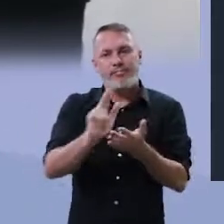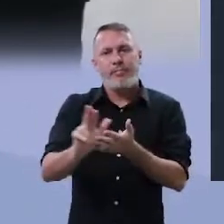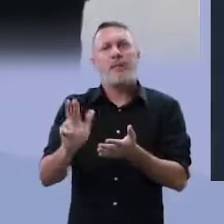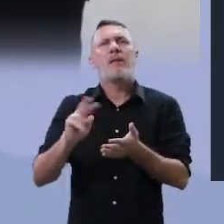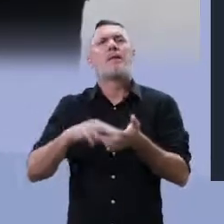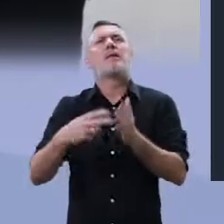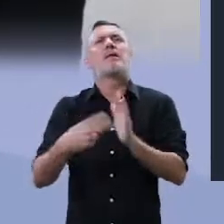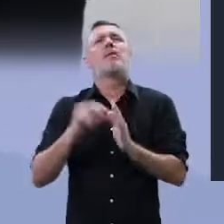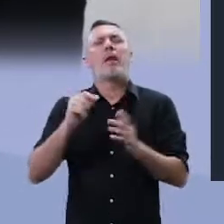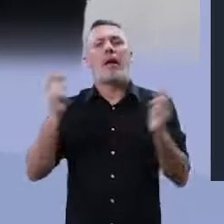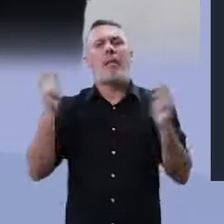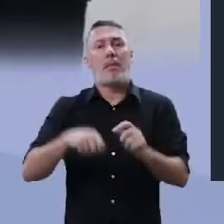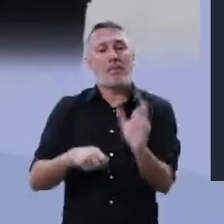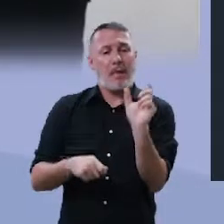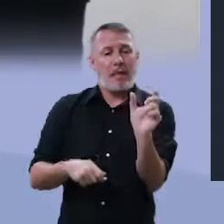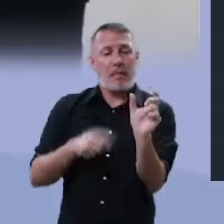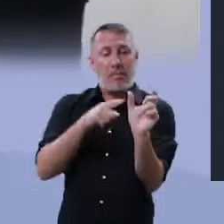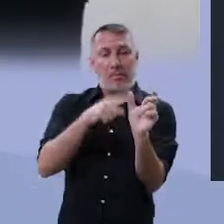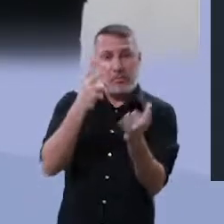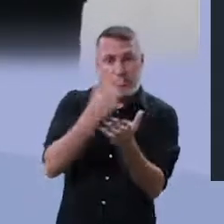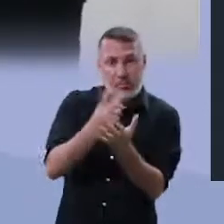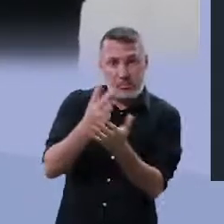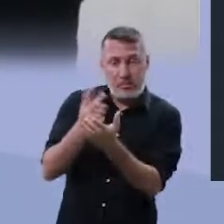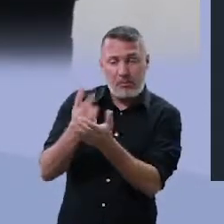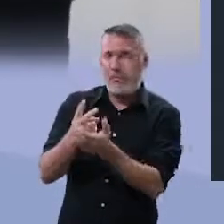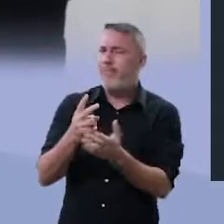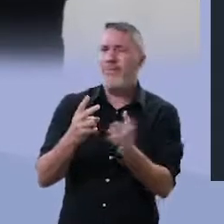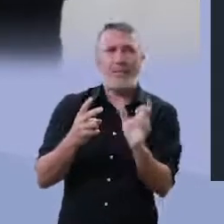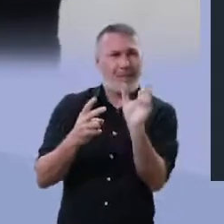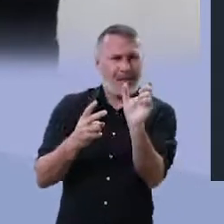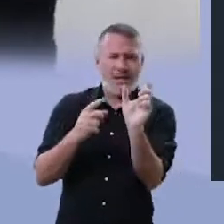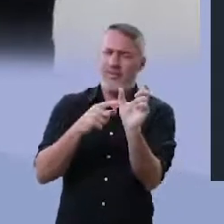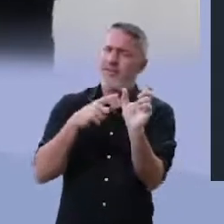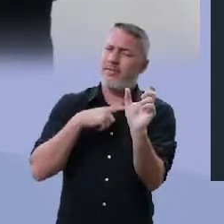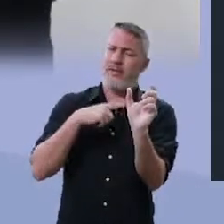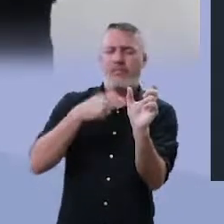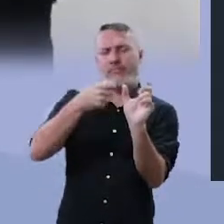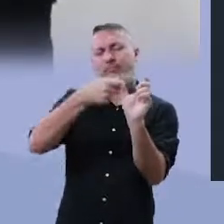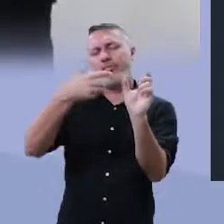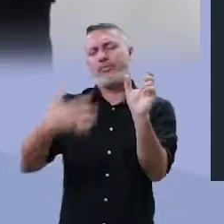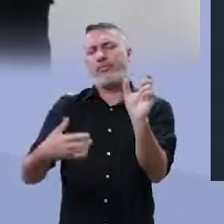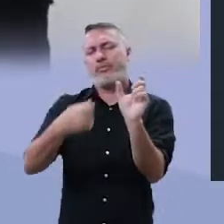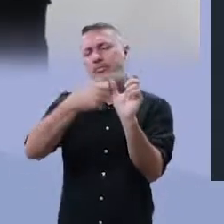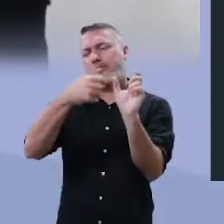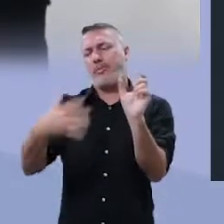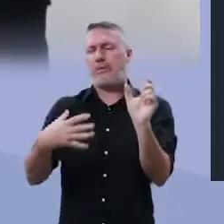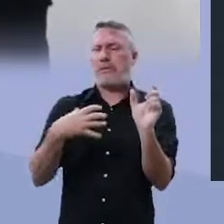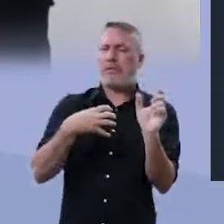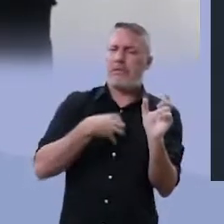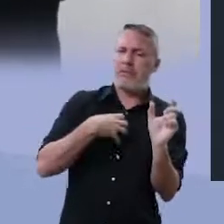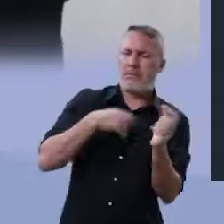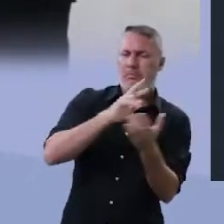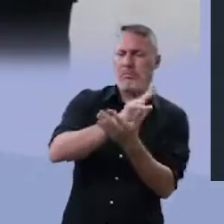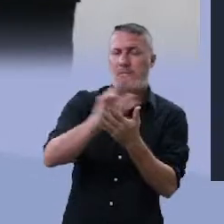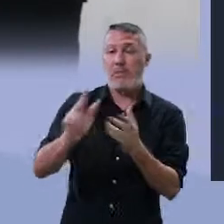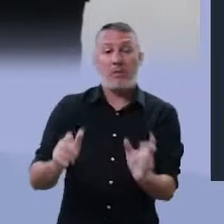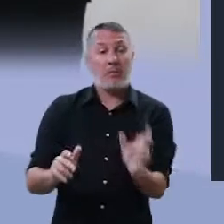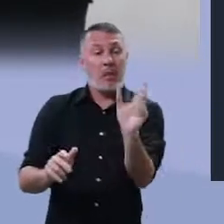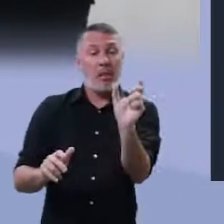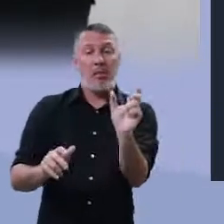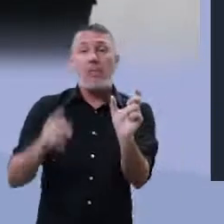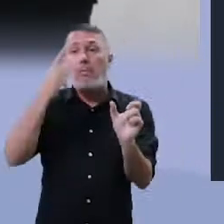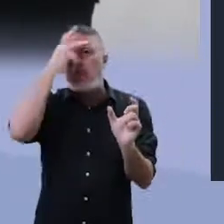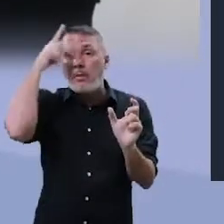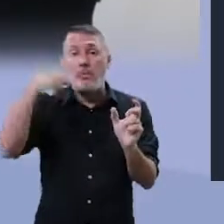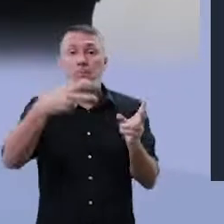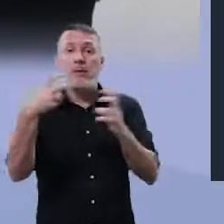é a capacidade que uma palavra possui de apresentar múltiplos sentidos e variações. Uma pessoa interpreta de uma